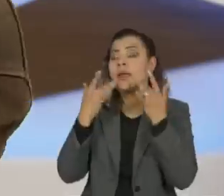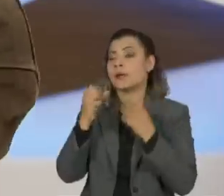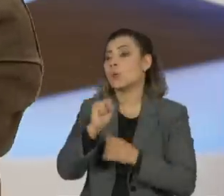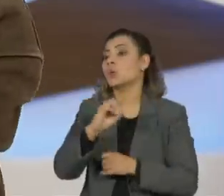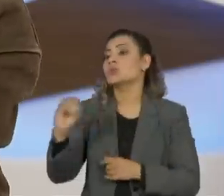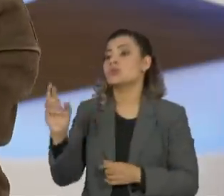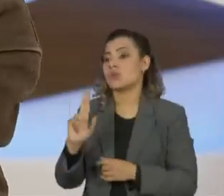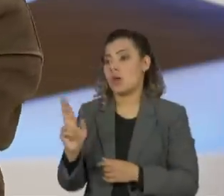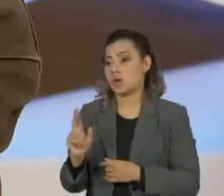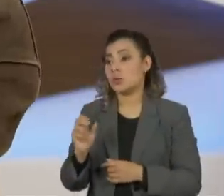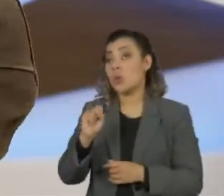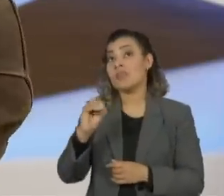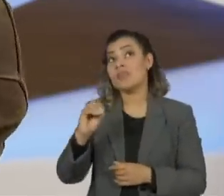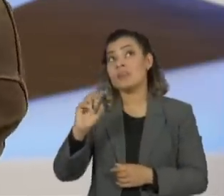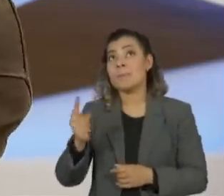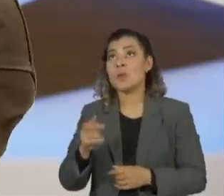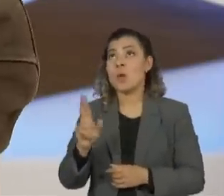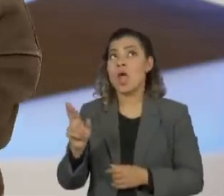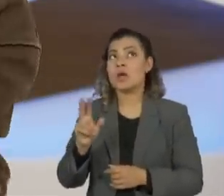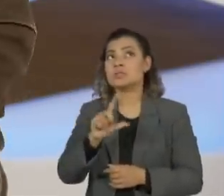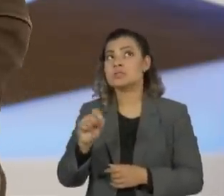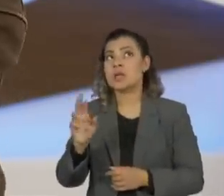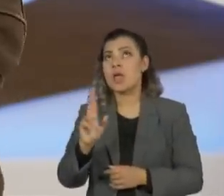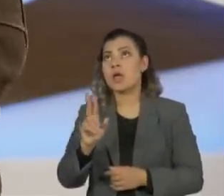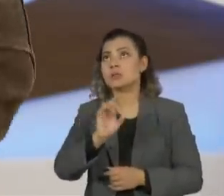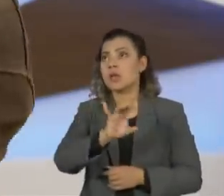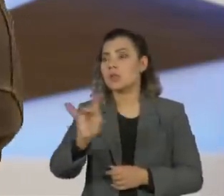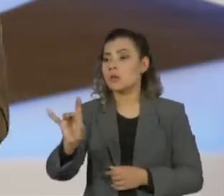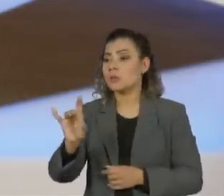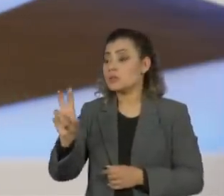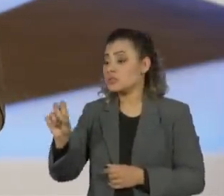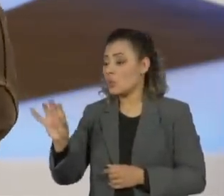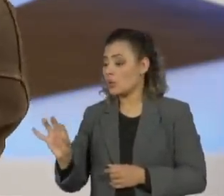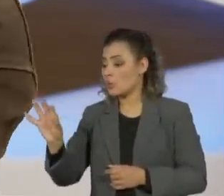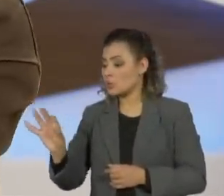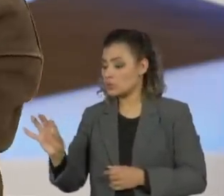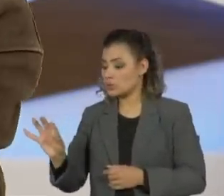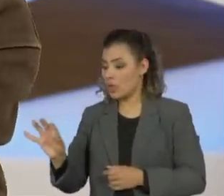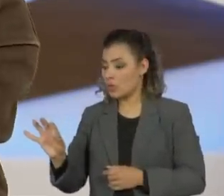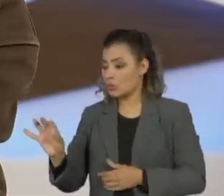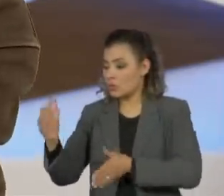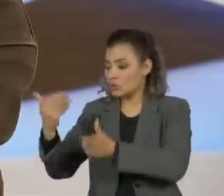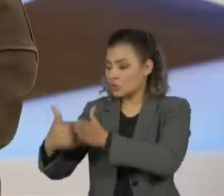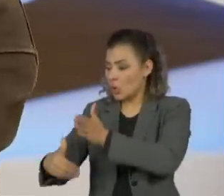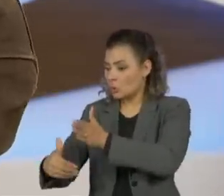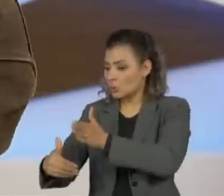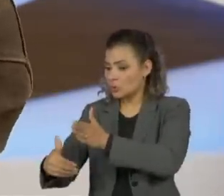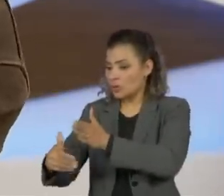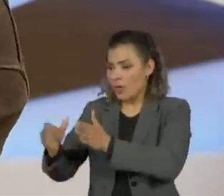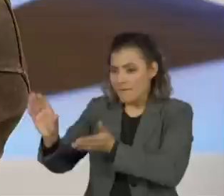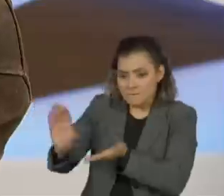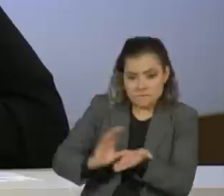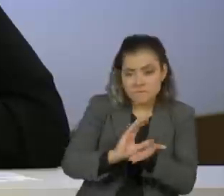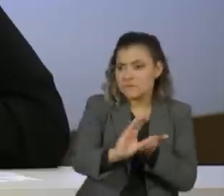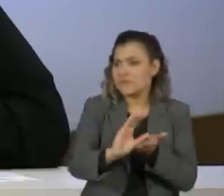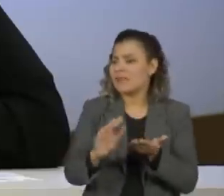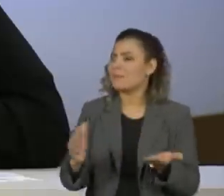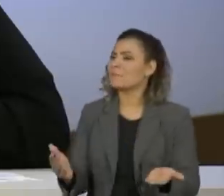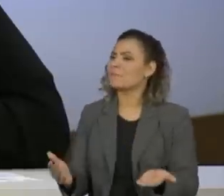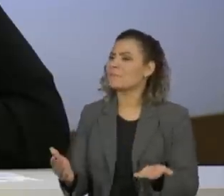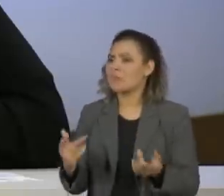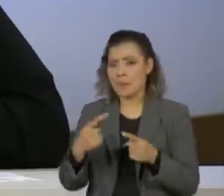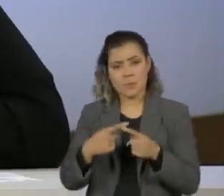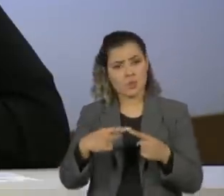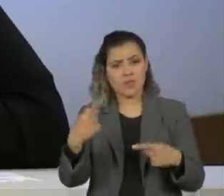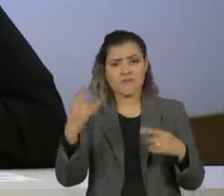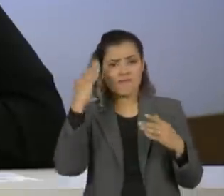você vai pegar o quê? Oitenta mil reais, aí você bota, aí você tira cinquenta por cento dos seus insumos e aí ninguém quer falar sobre isso porque não é